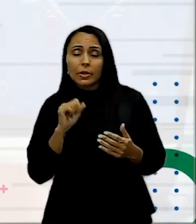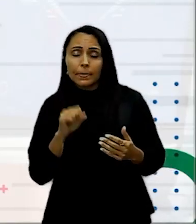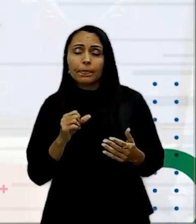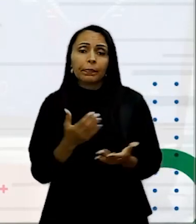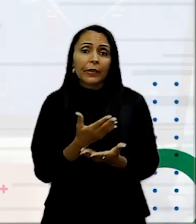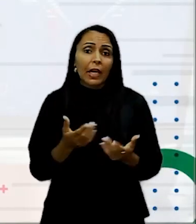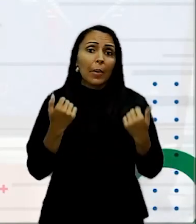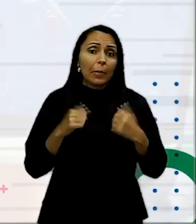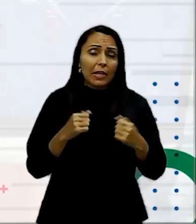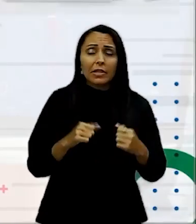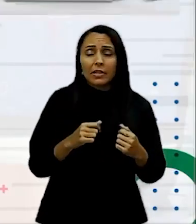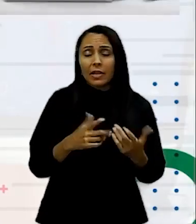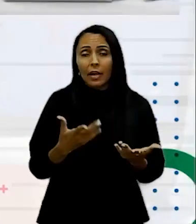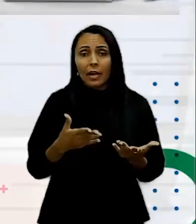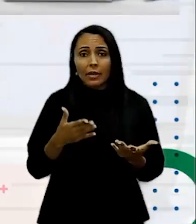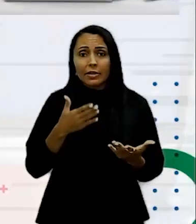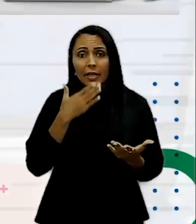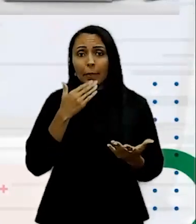Fazer sentido